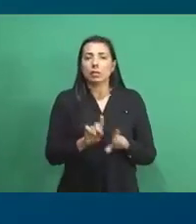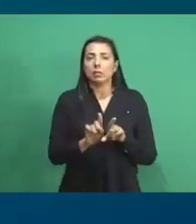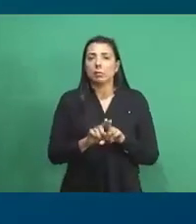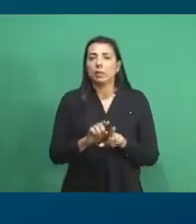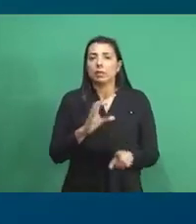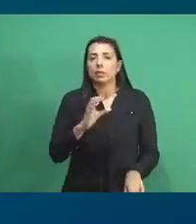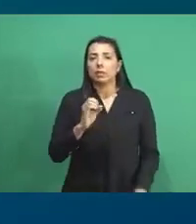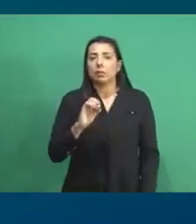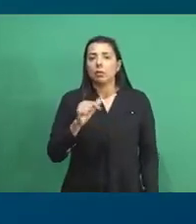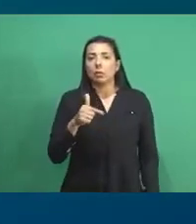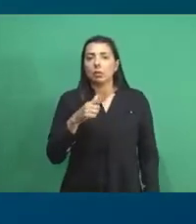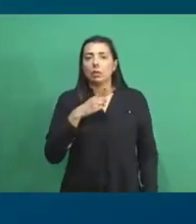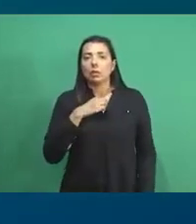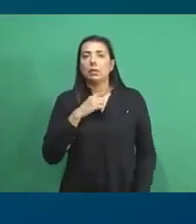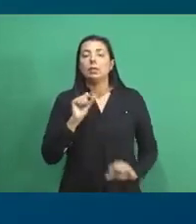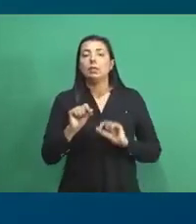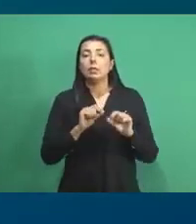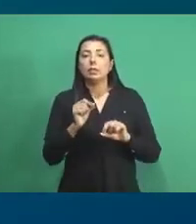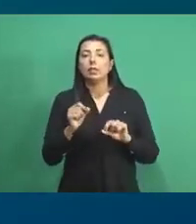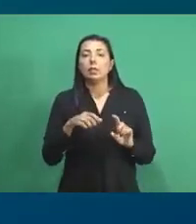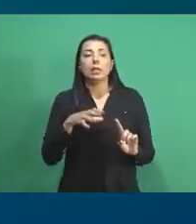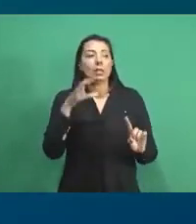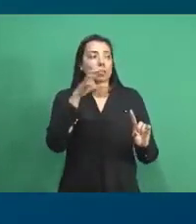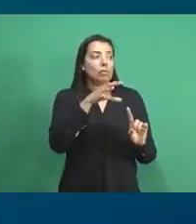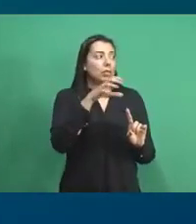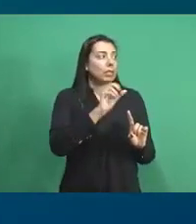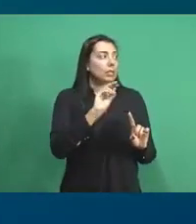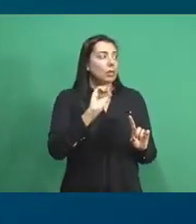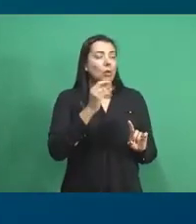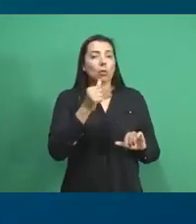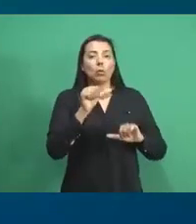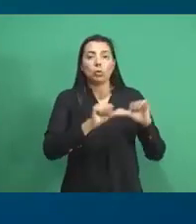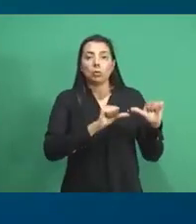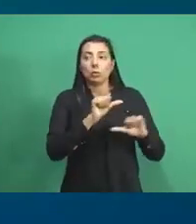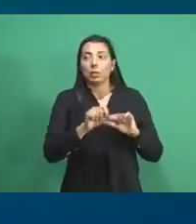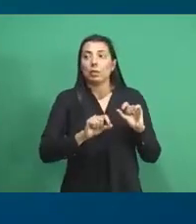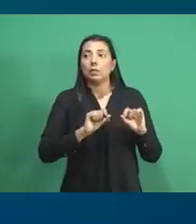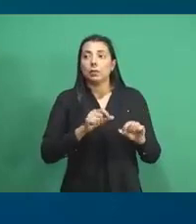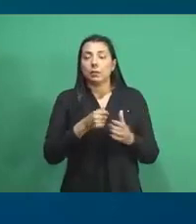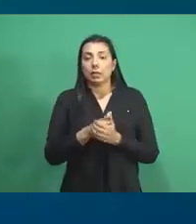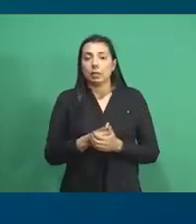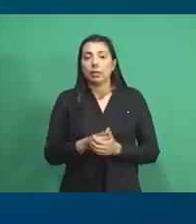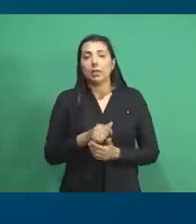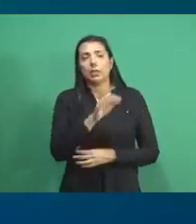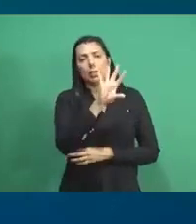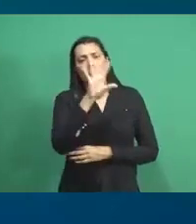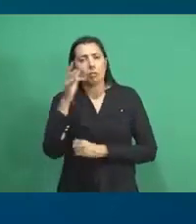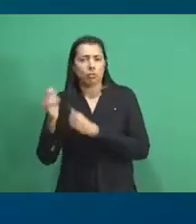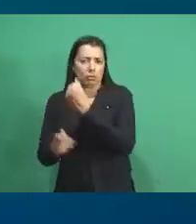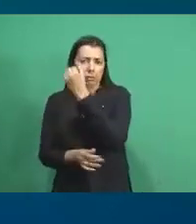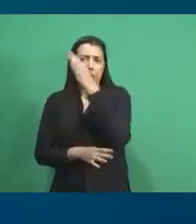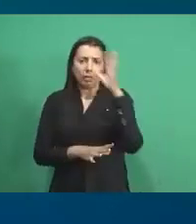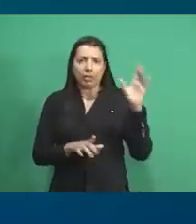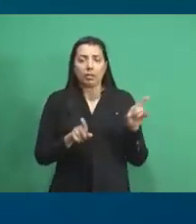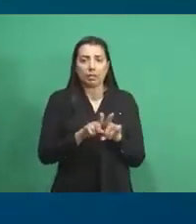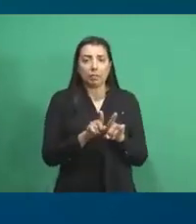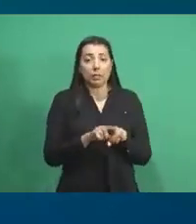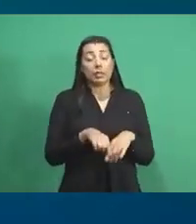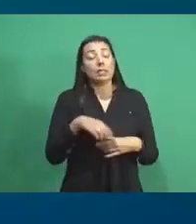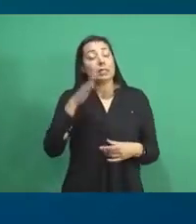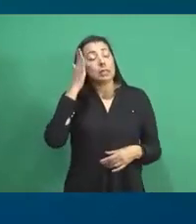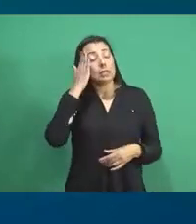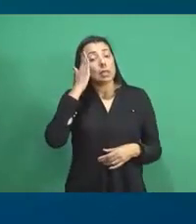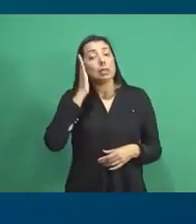CO2 vai estar interferindo ou modificando na floresta e na biodiversidade. A gente